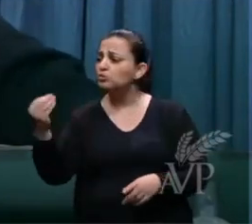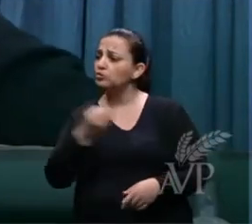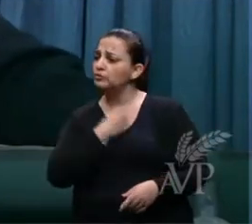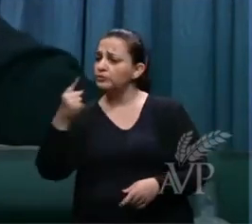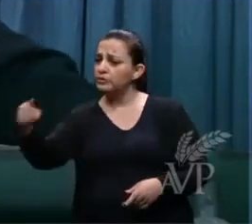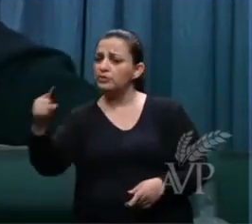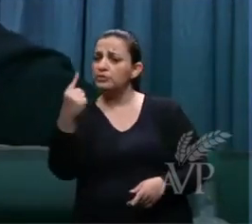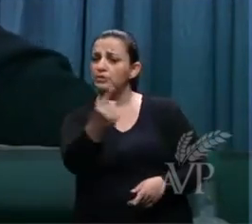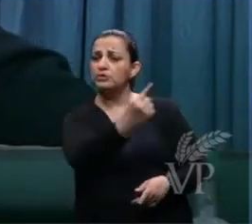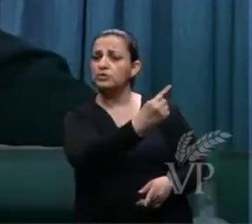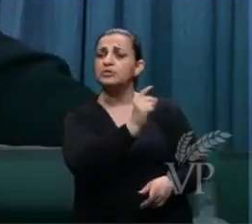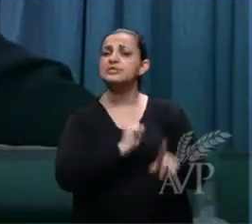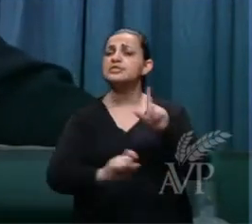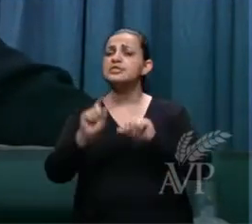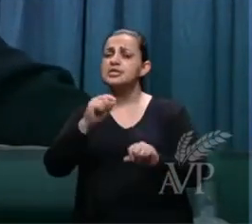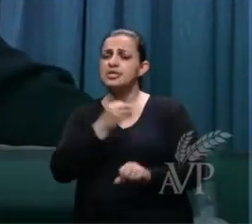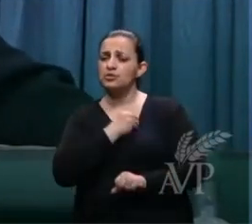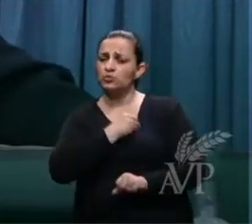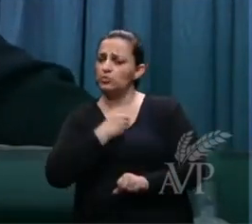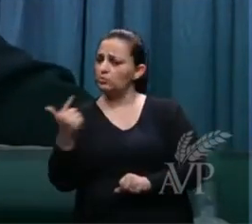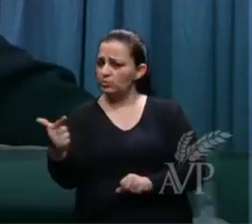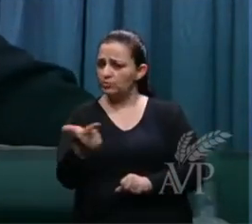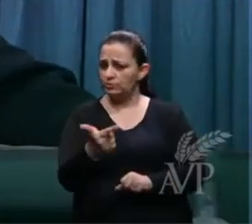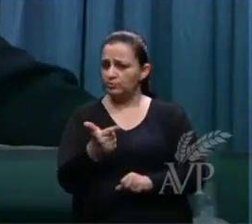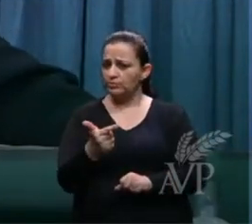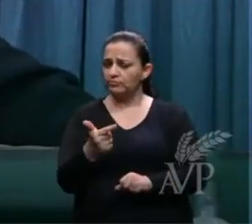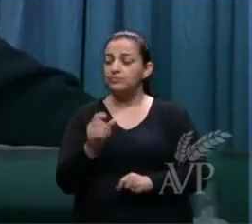veja quem não veio do pecado da lama